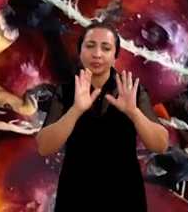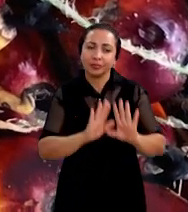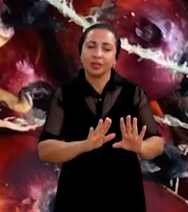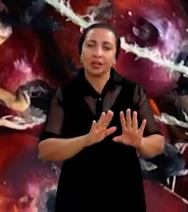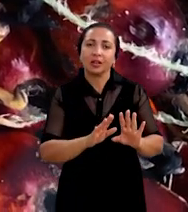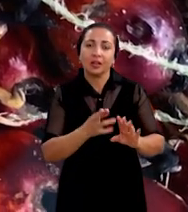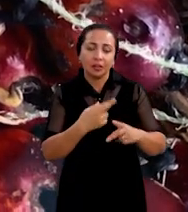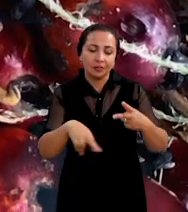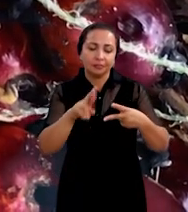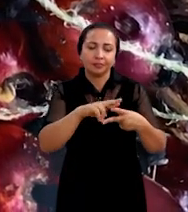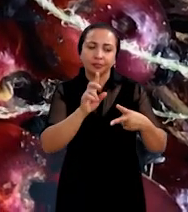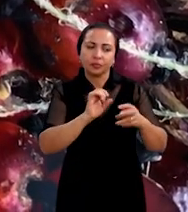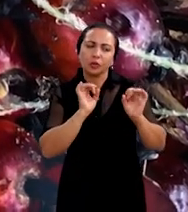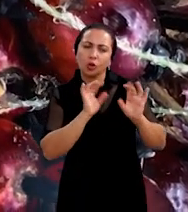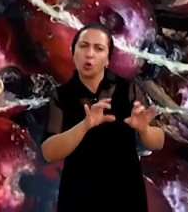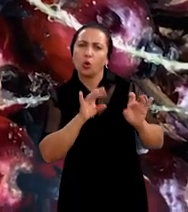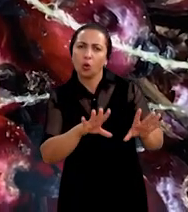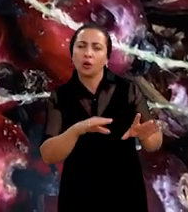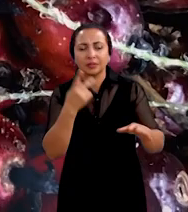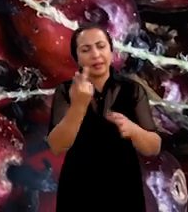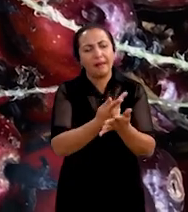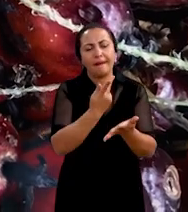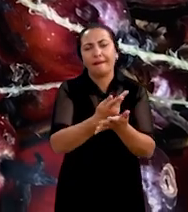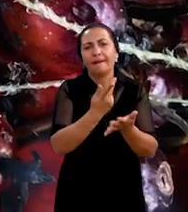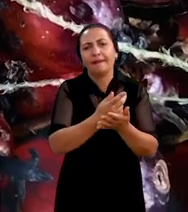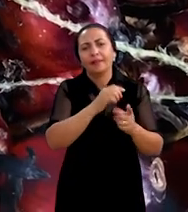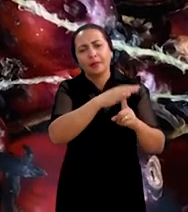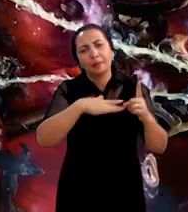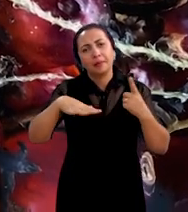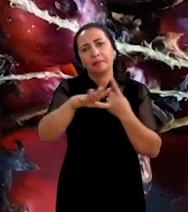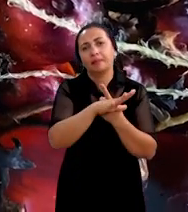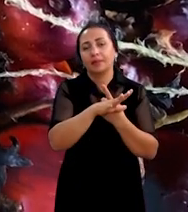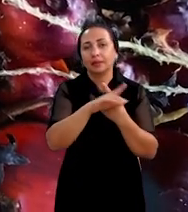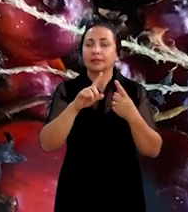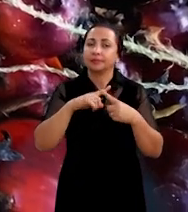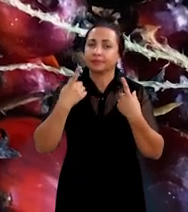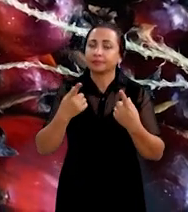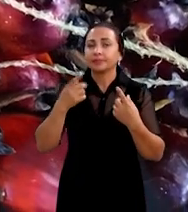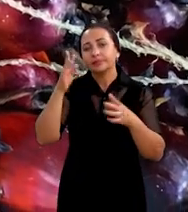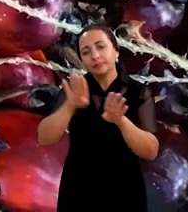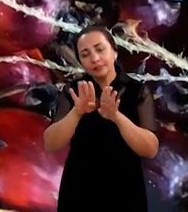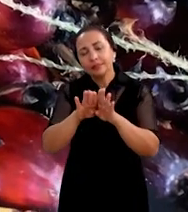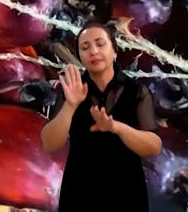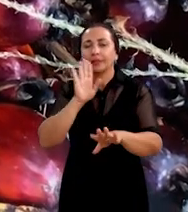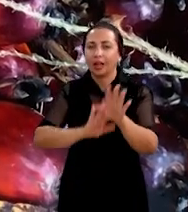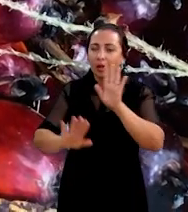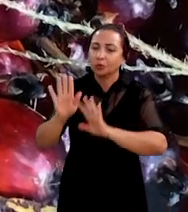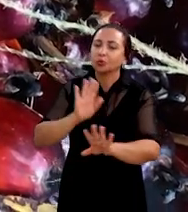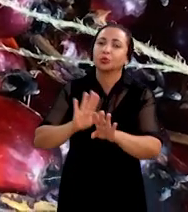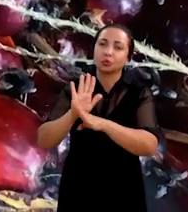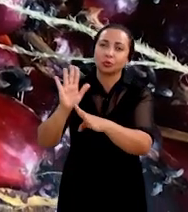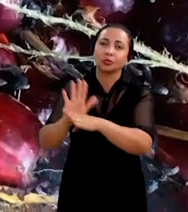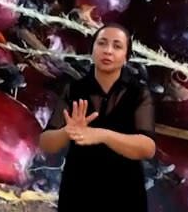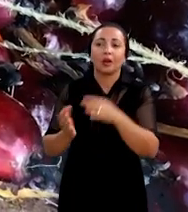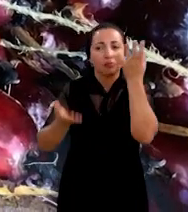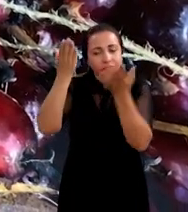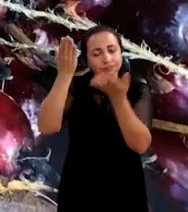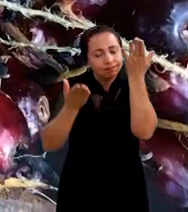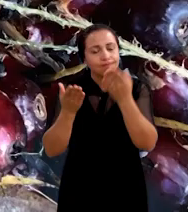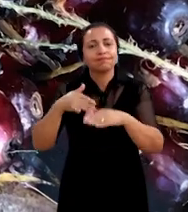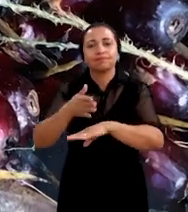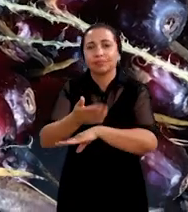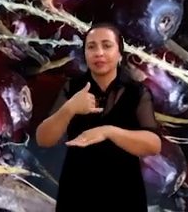esses resíduos eles não sejam descartados de maneira incorreta no meio ambiente então além de contribuir de forma economicamente